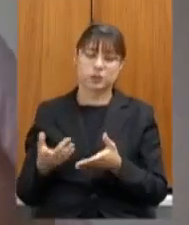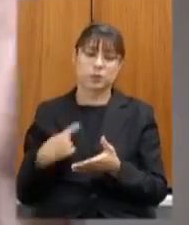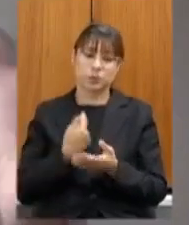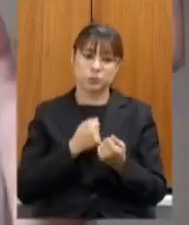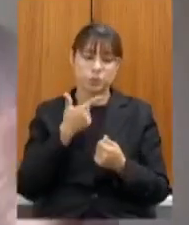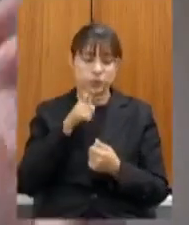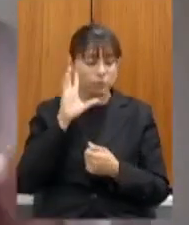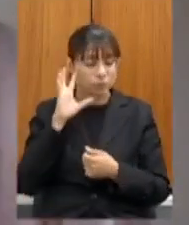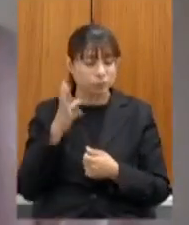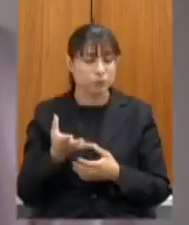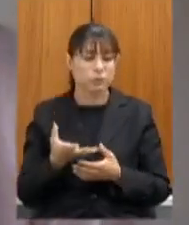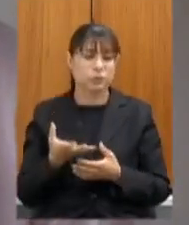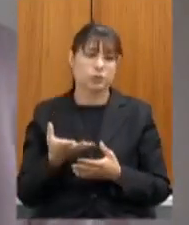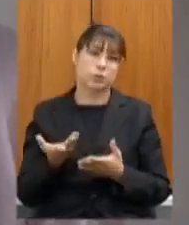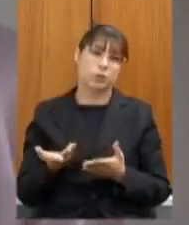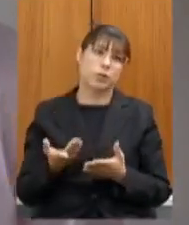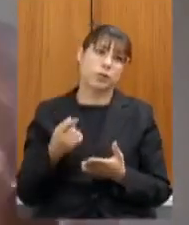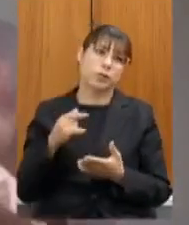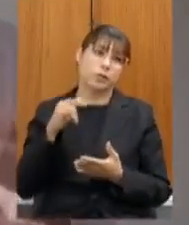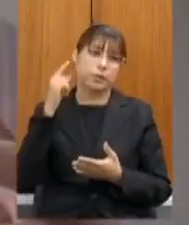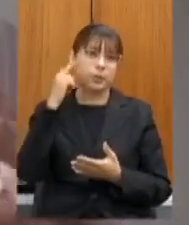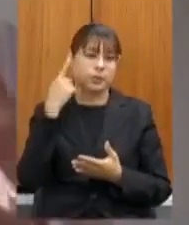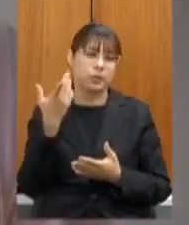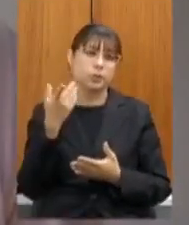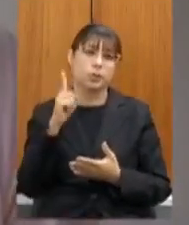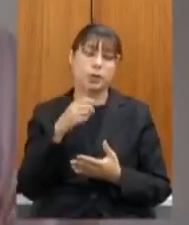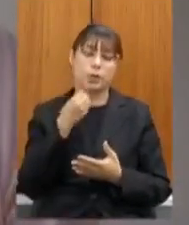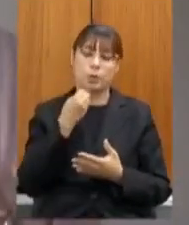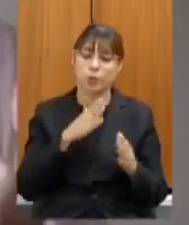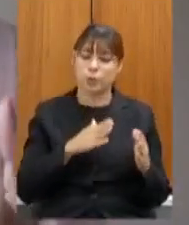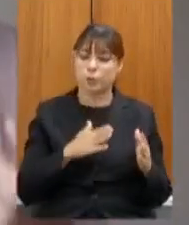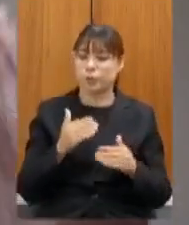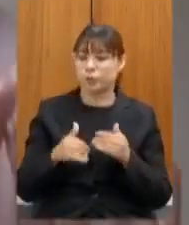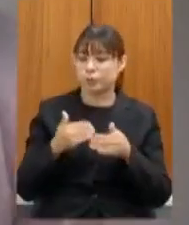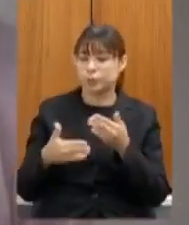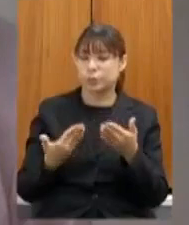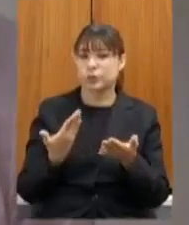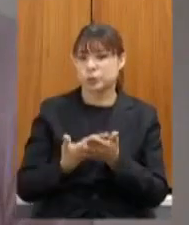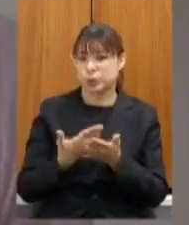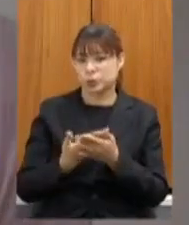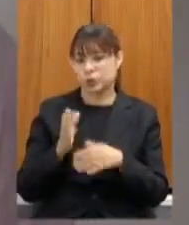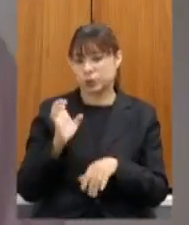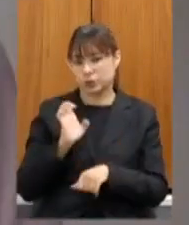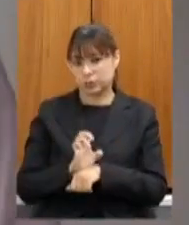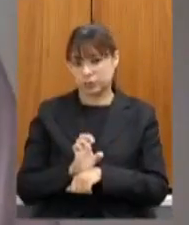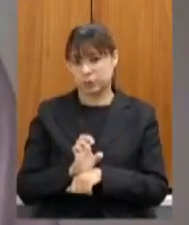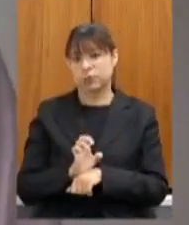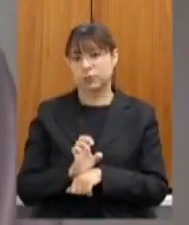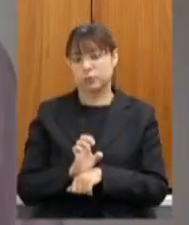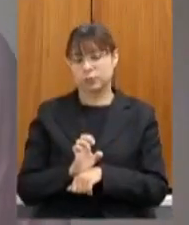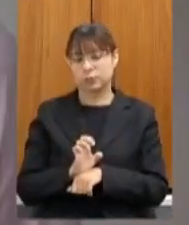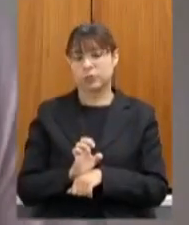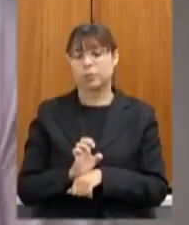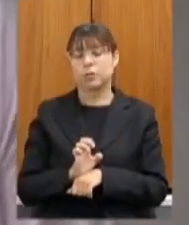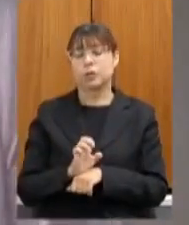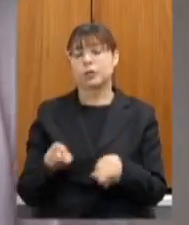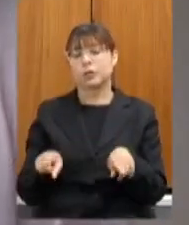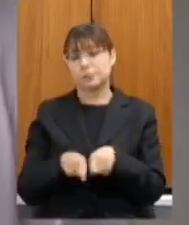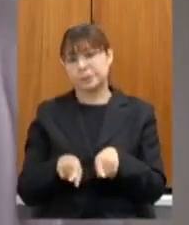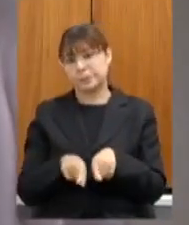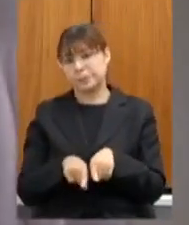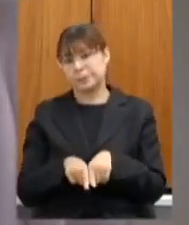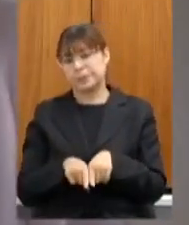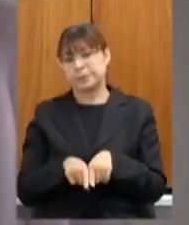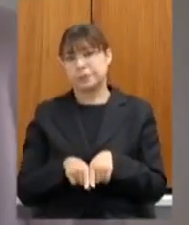tanto no que se refere a oferta ao bom funcionamento das nossas escolas estaduais vinculadas a FUCAM como também